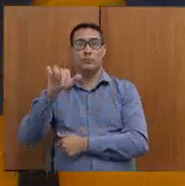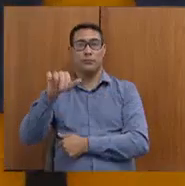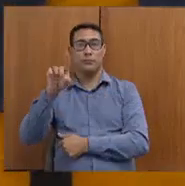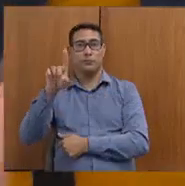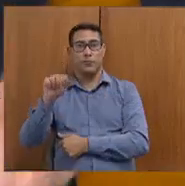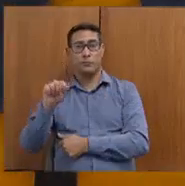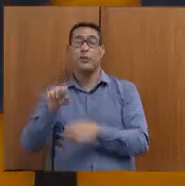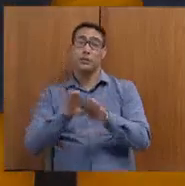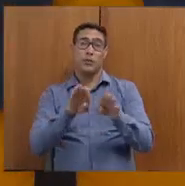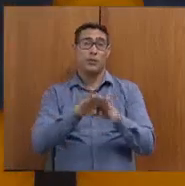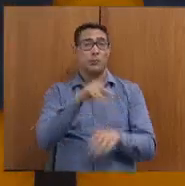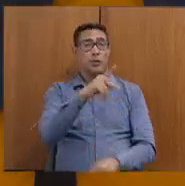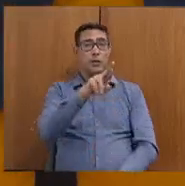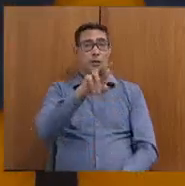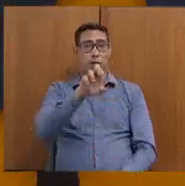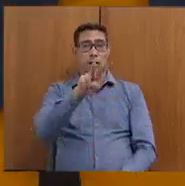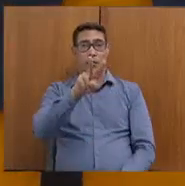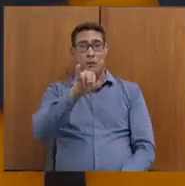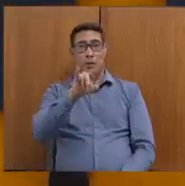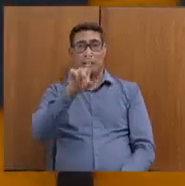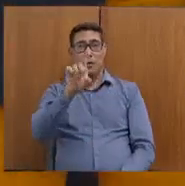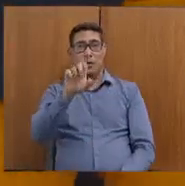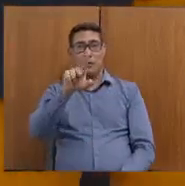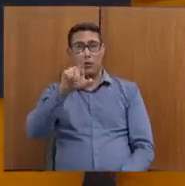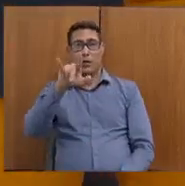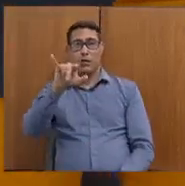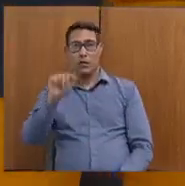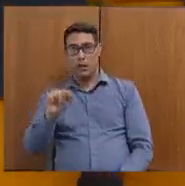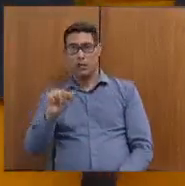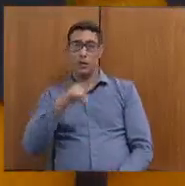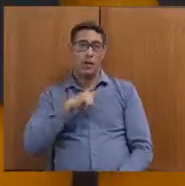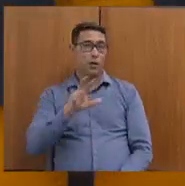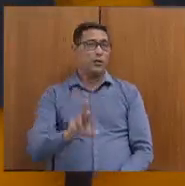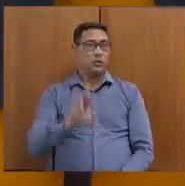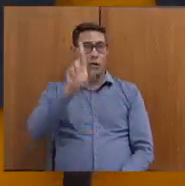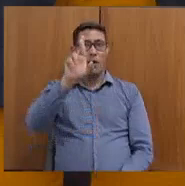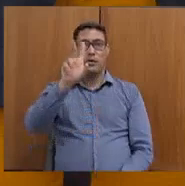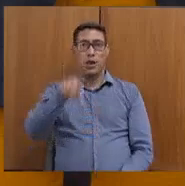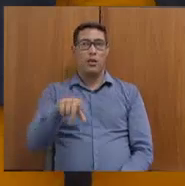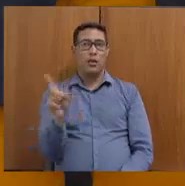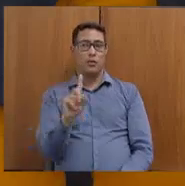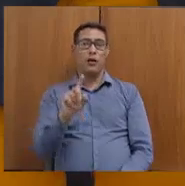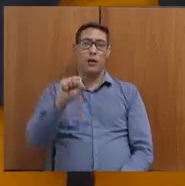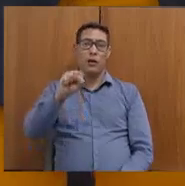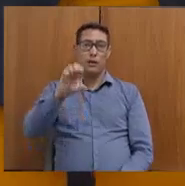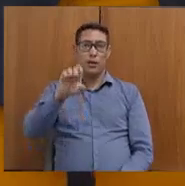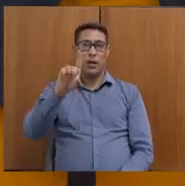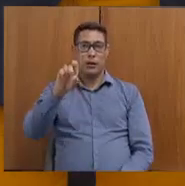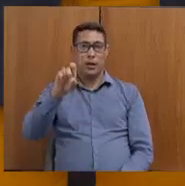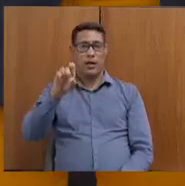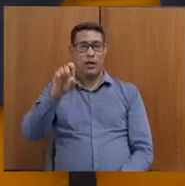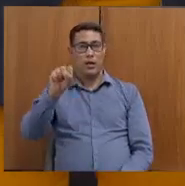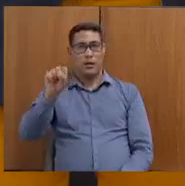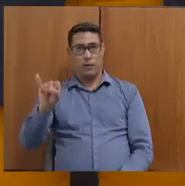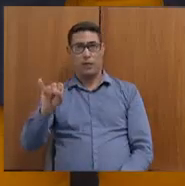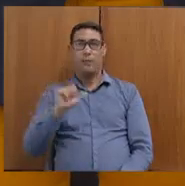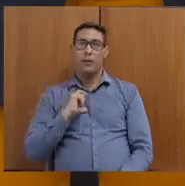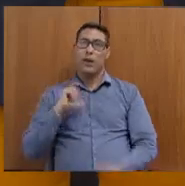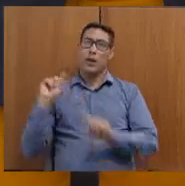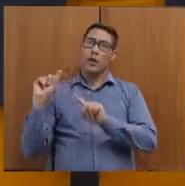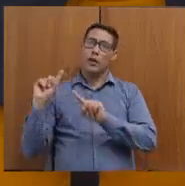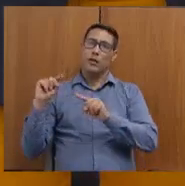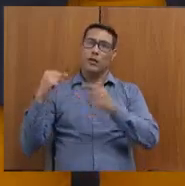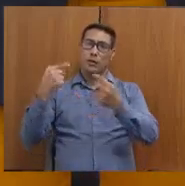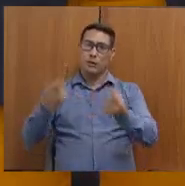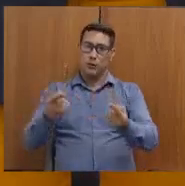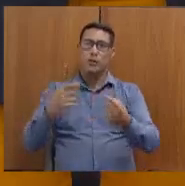previdência, que faz parte dessa comissão, não é a cargo da CEDES. Então, esse foi apenas um destaque e depois nós conversamos com os vários